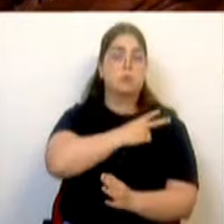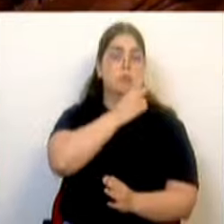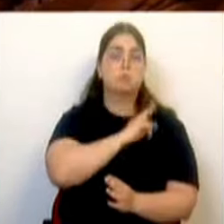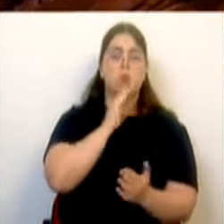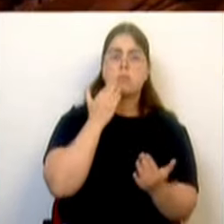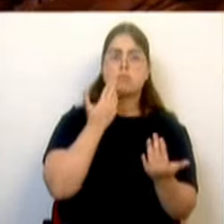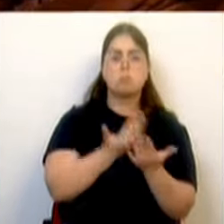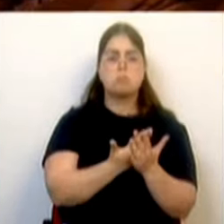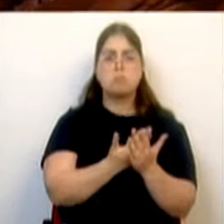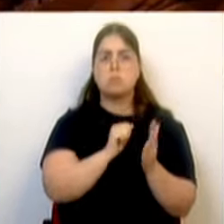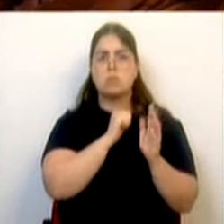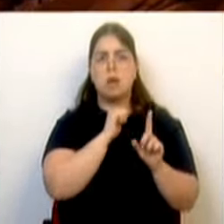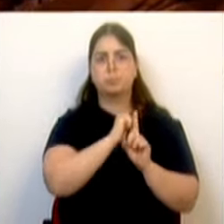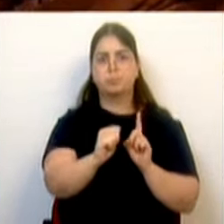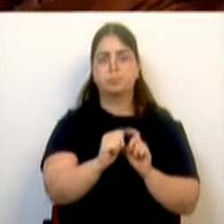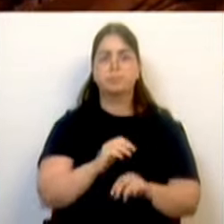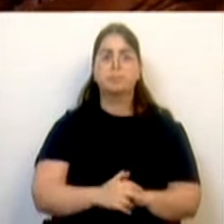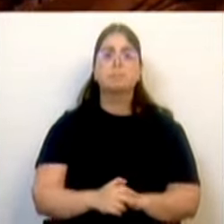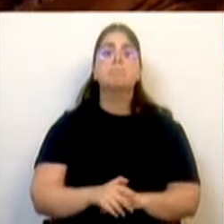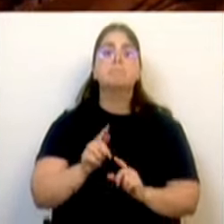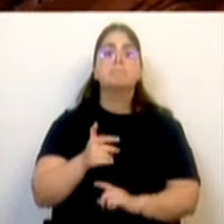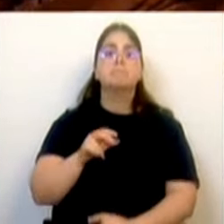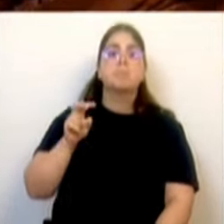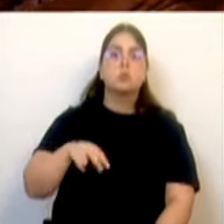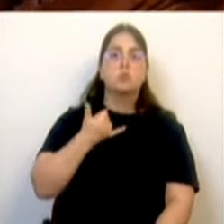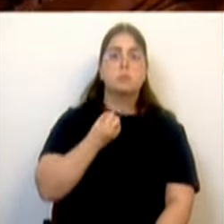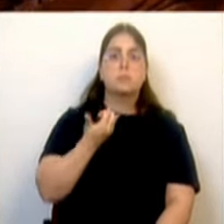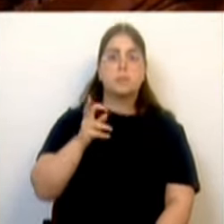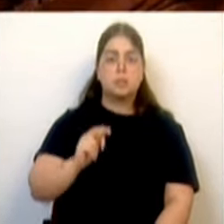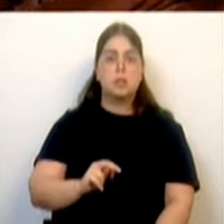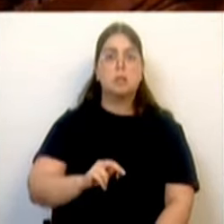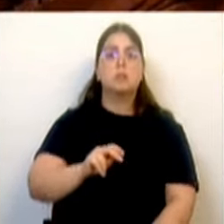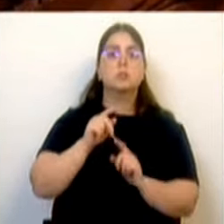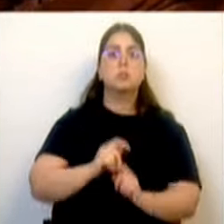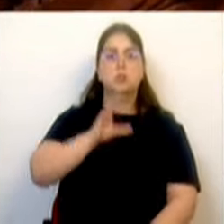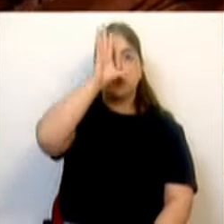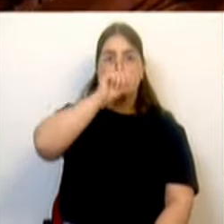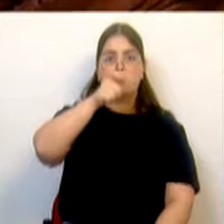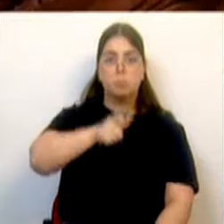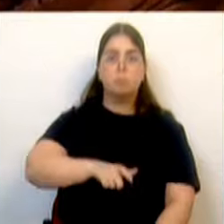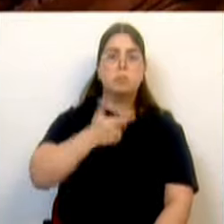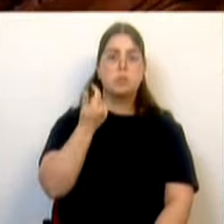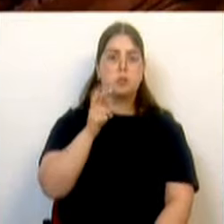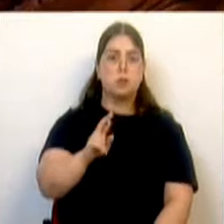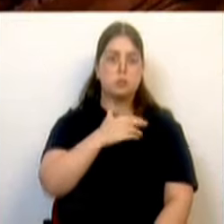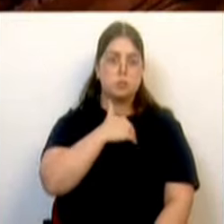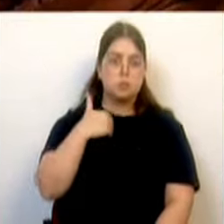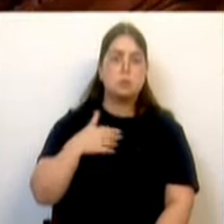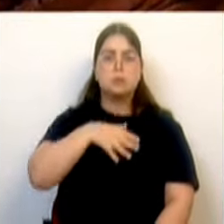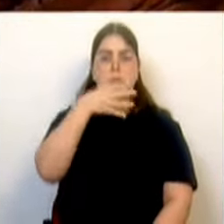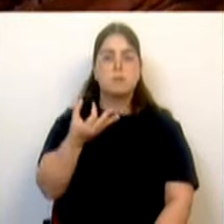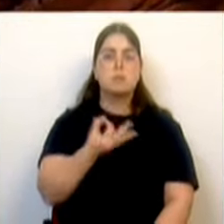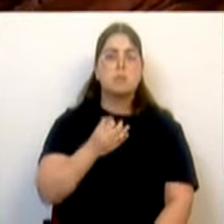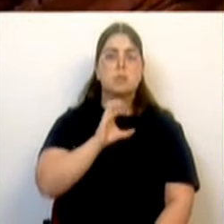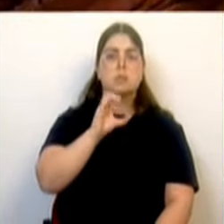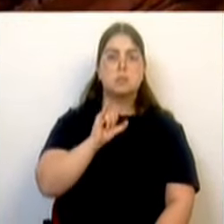Em junho de 2023, o doutor Manuel Pizarro, na Cima Oeste, apresentou o relatório do grupo de trabalho e anunciou